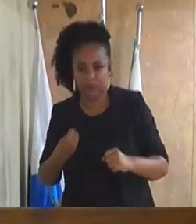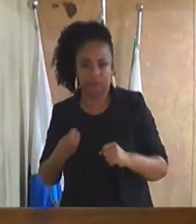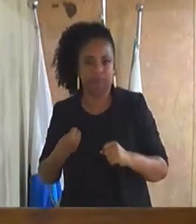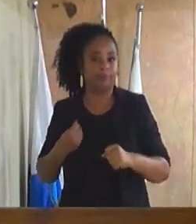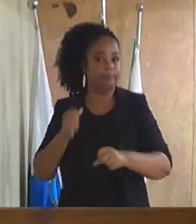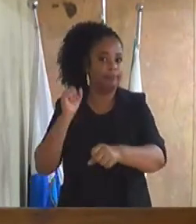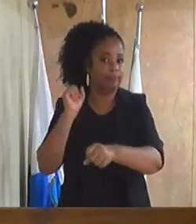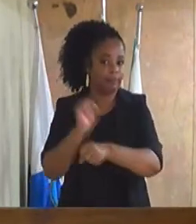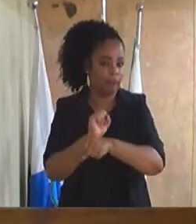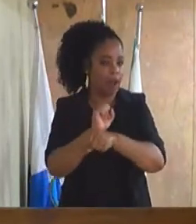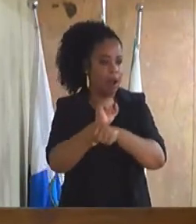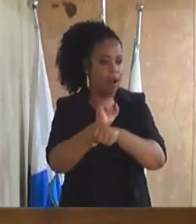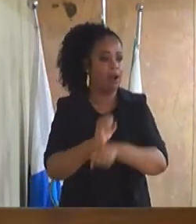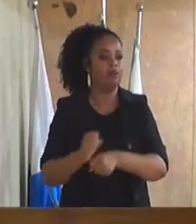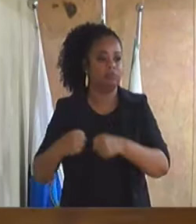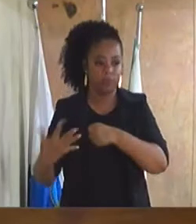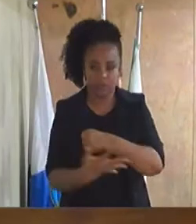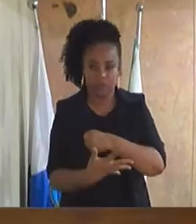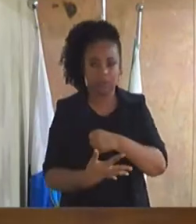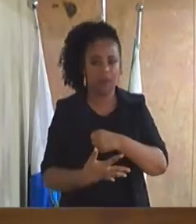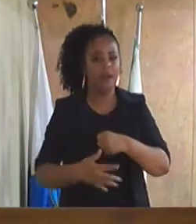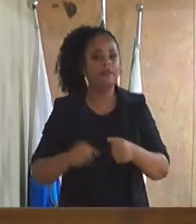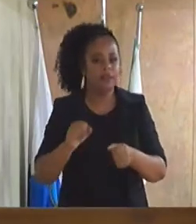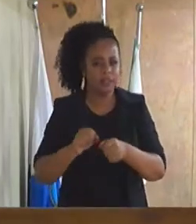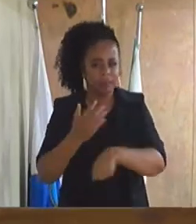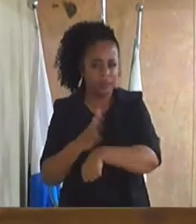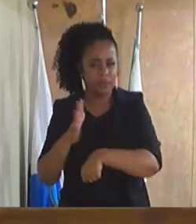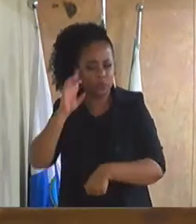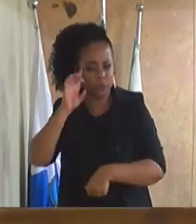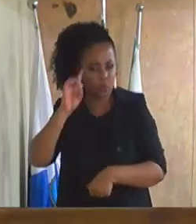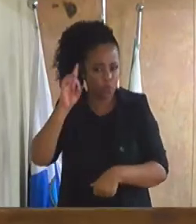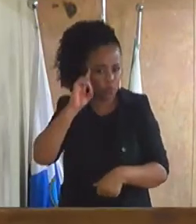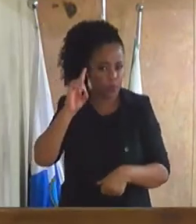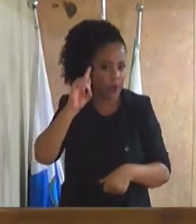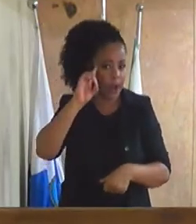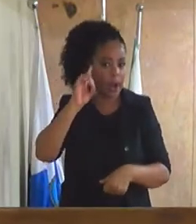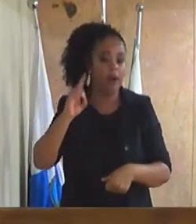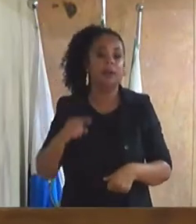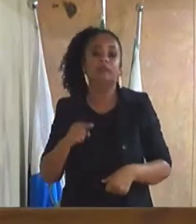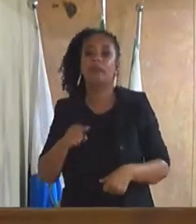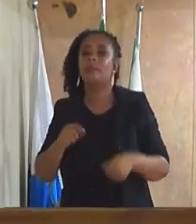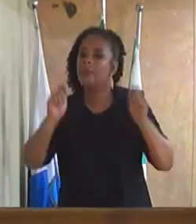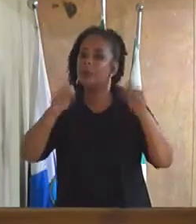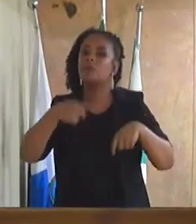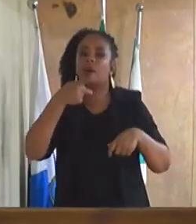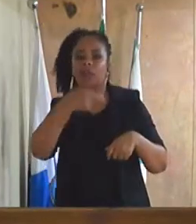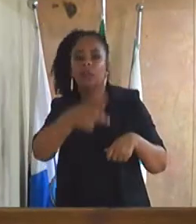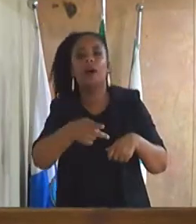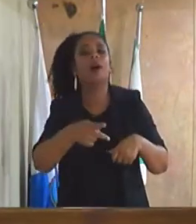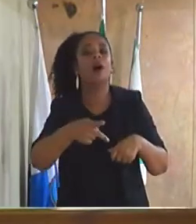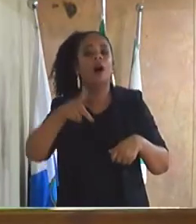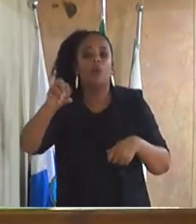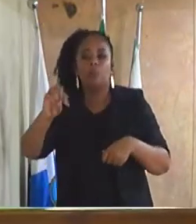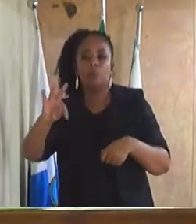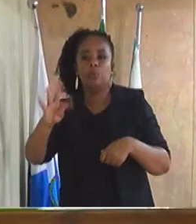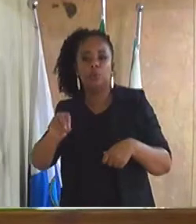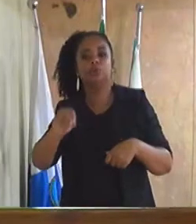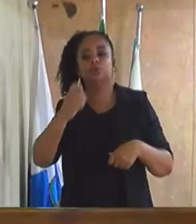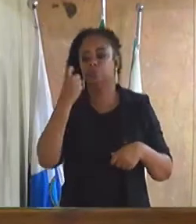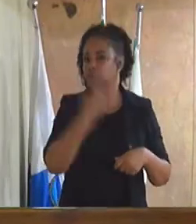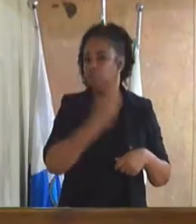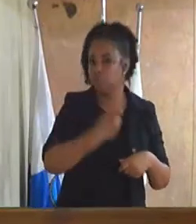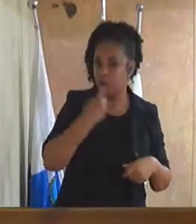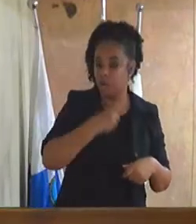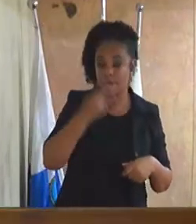fazendo todos os dias e você vai no, eu posso falar do posto de Xerém porque eu vou todos os dias pela manhã